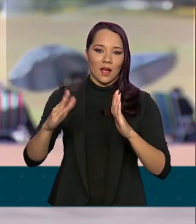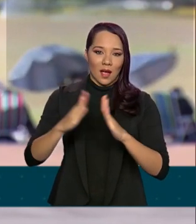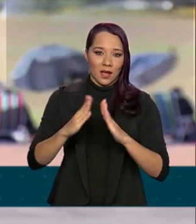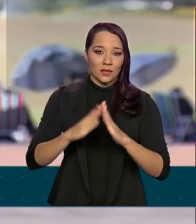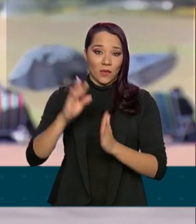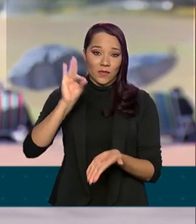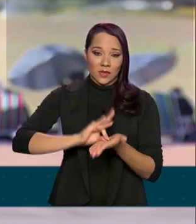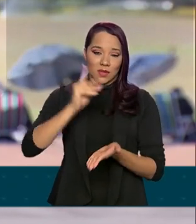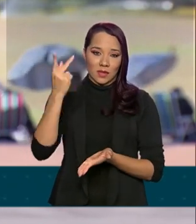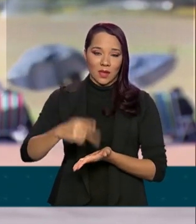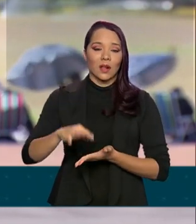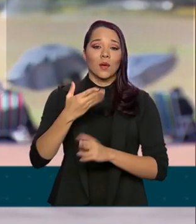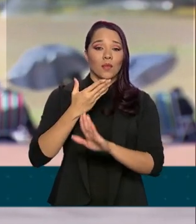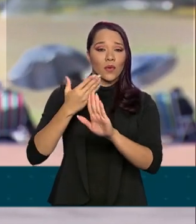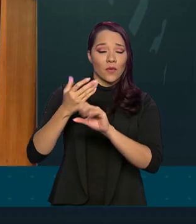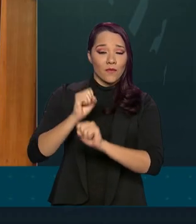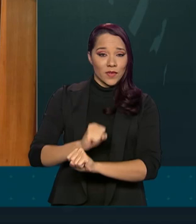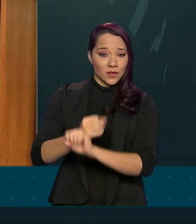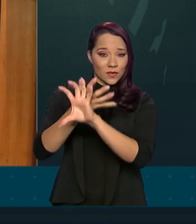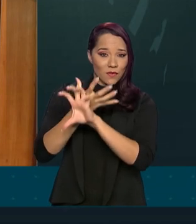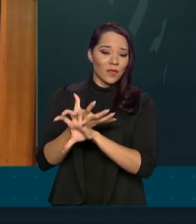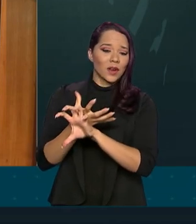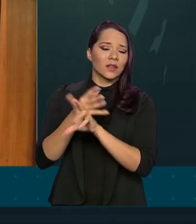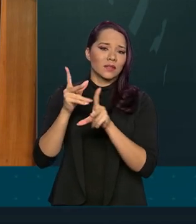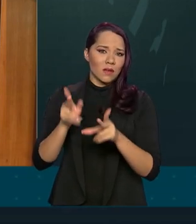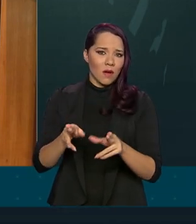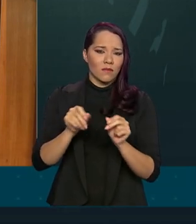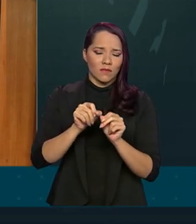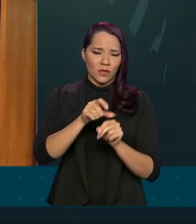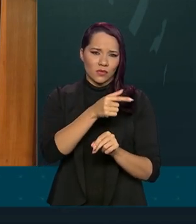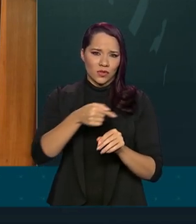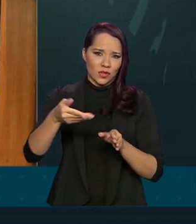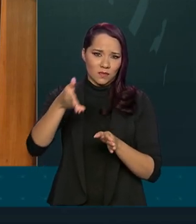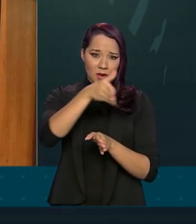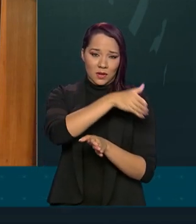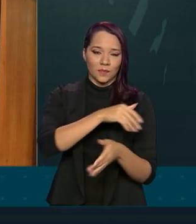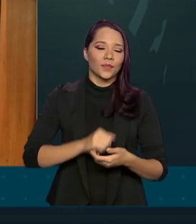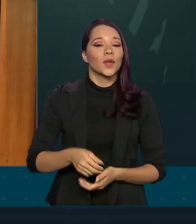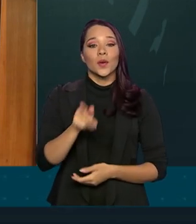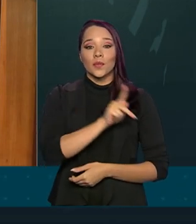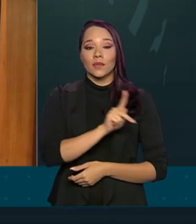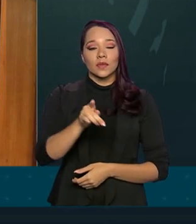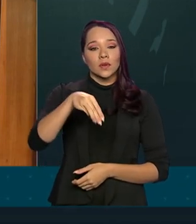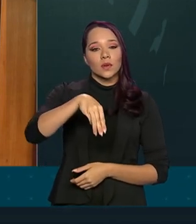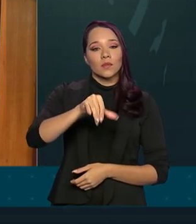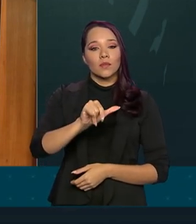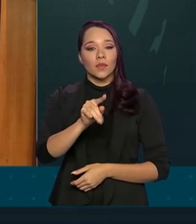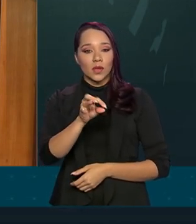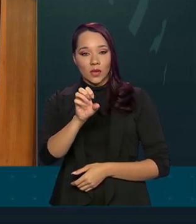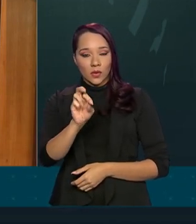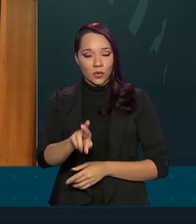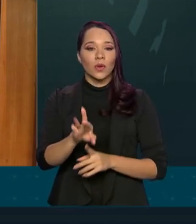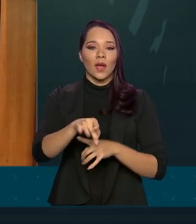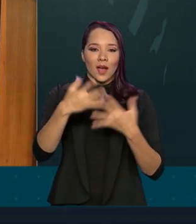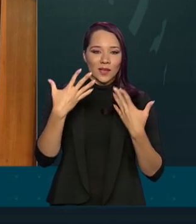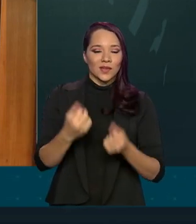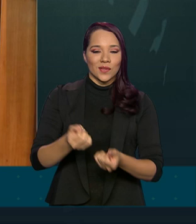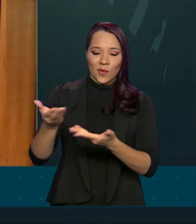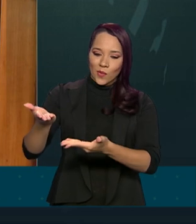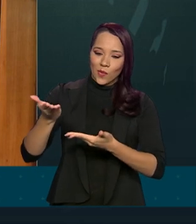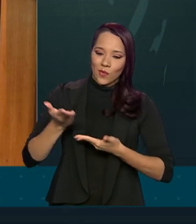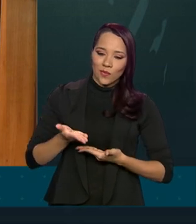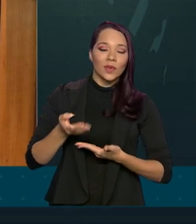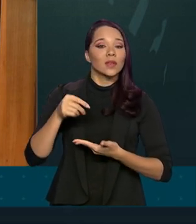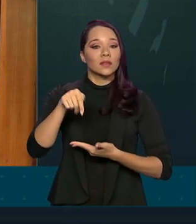por videoconferência, como tem feito nos últimos dias. O professor Milton Ribeiro aceitou o convite do presidente Bolsonaro para